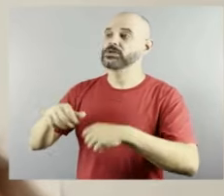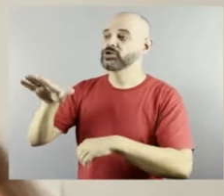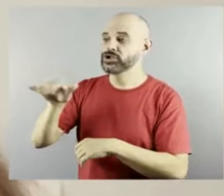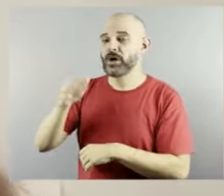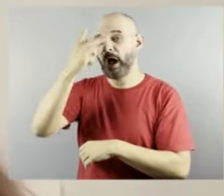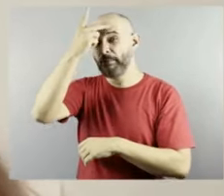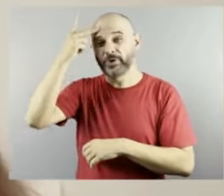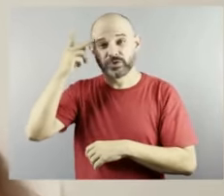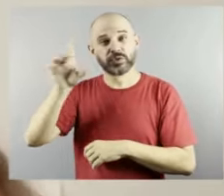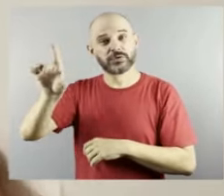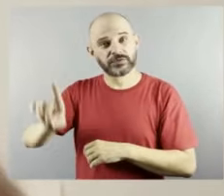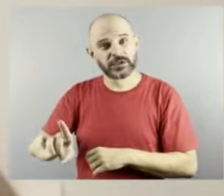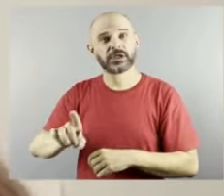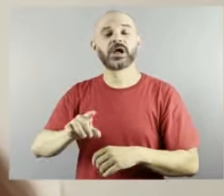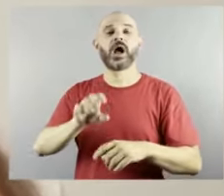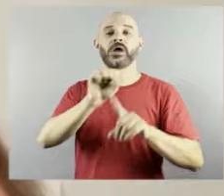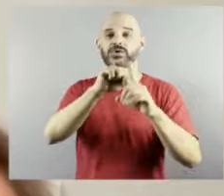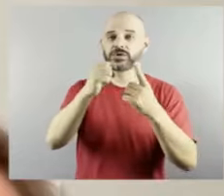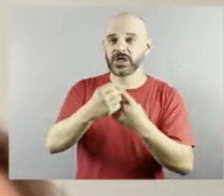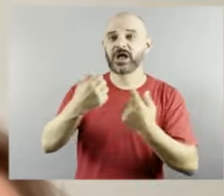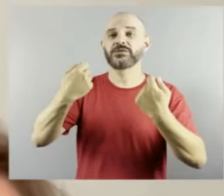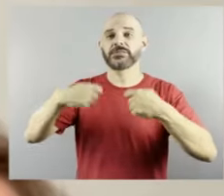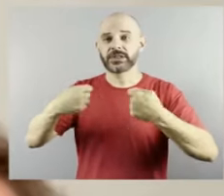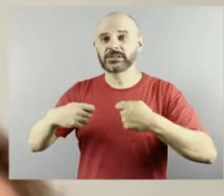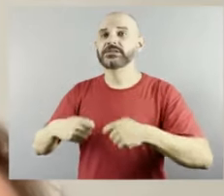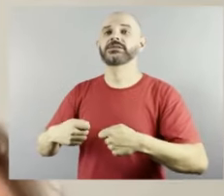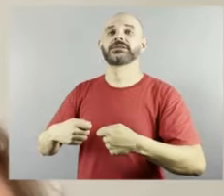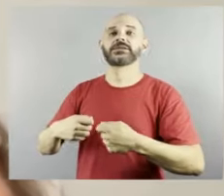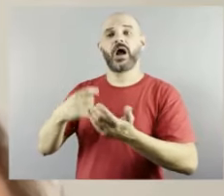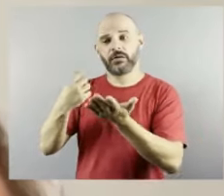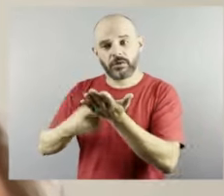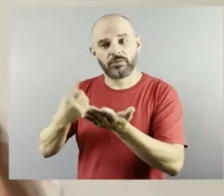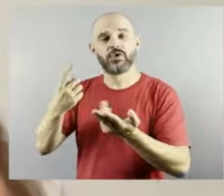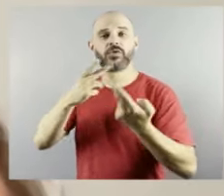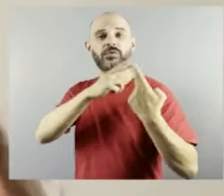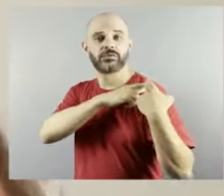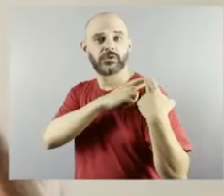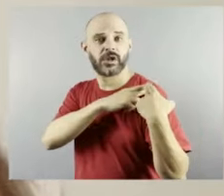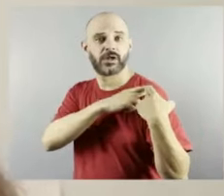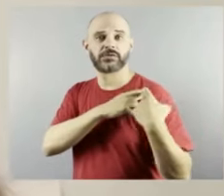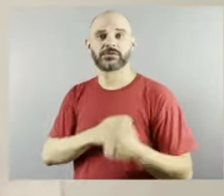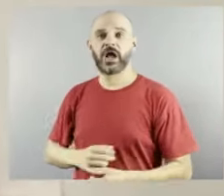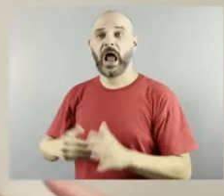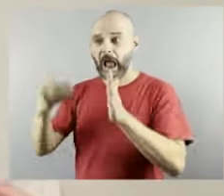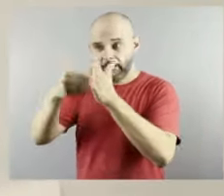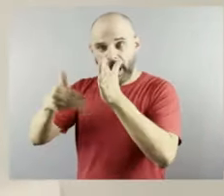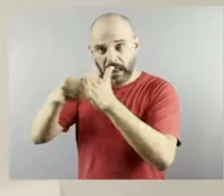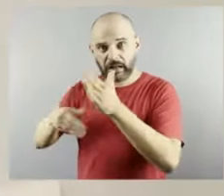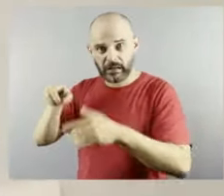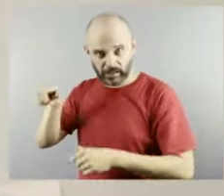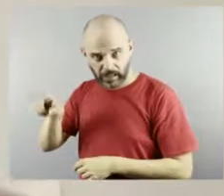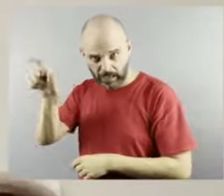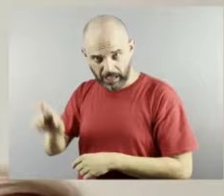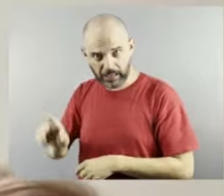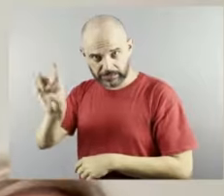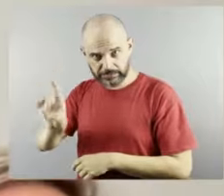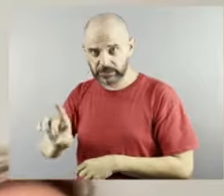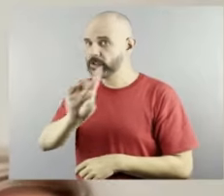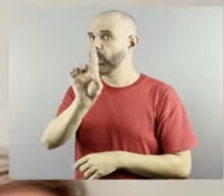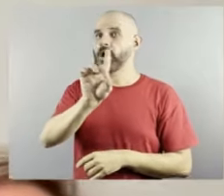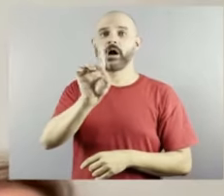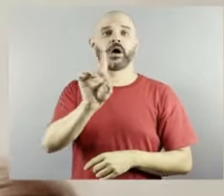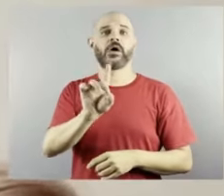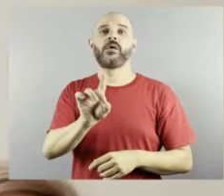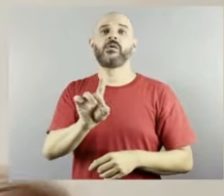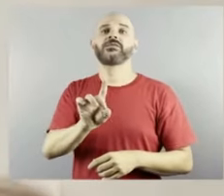está aí não está na pessoa está no meio para viver depende de cada um de nós ajudar com que essas barreiras sejam